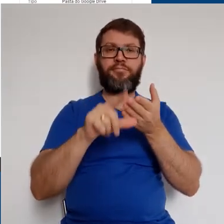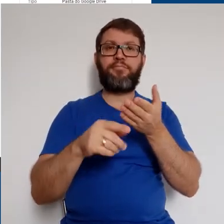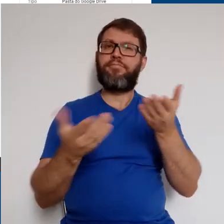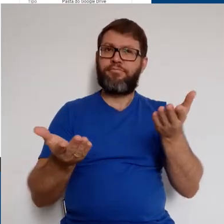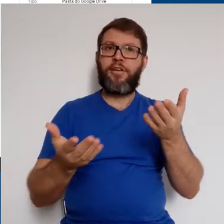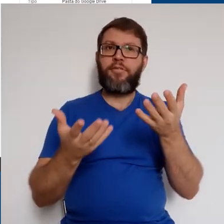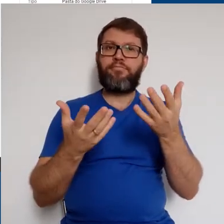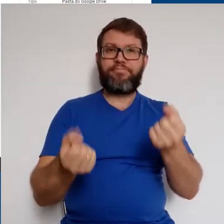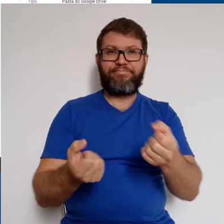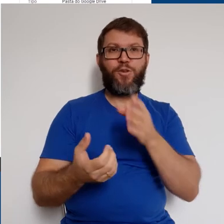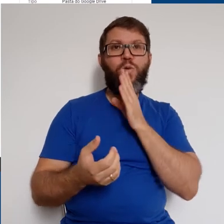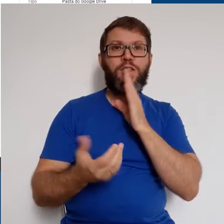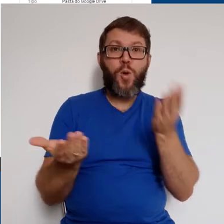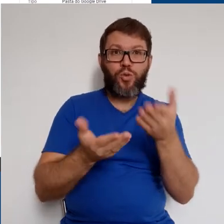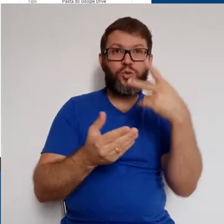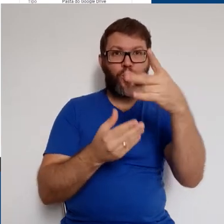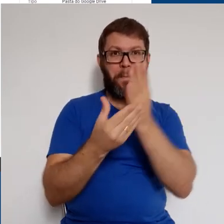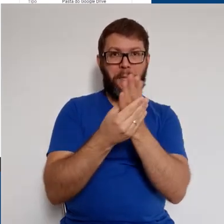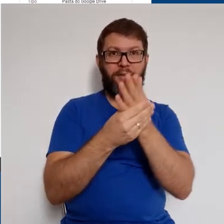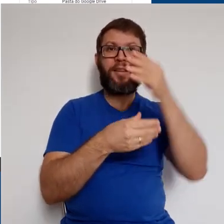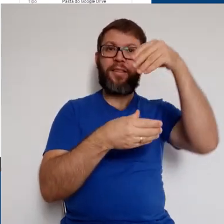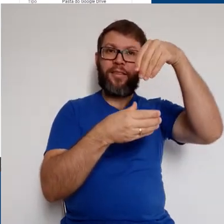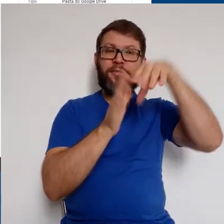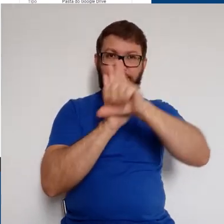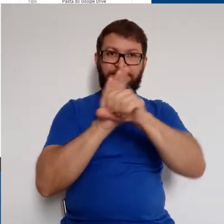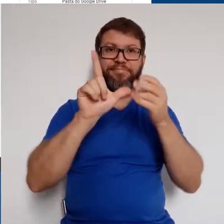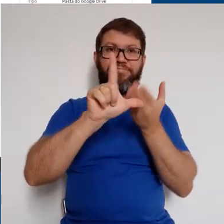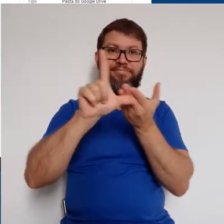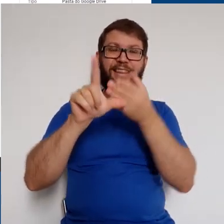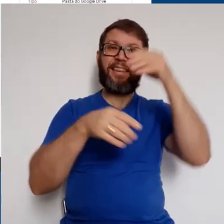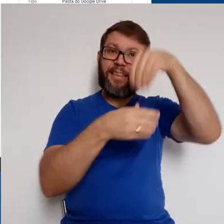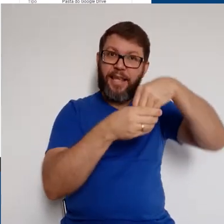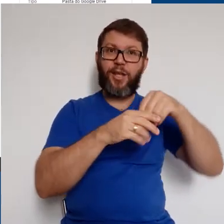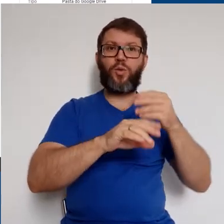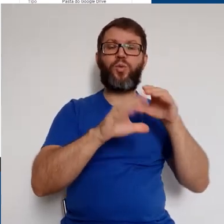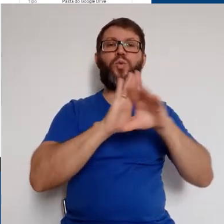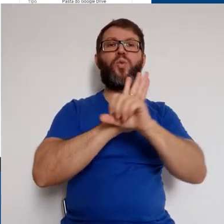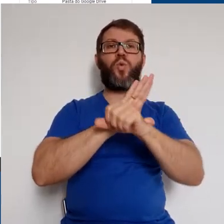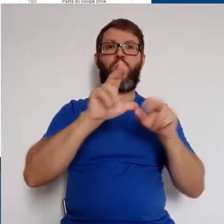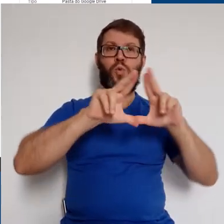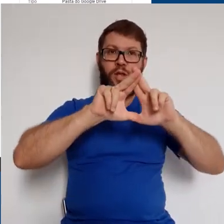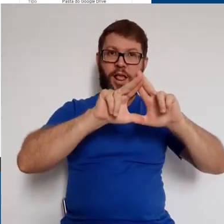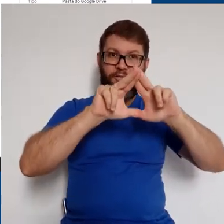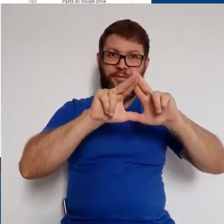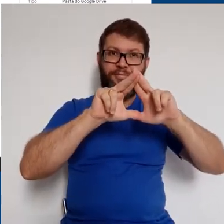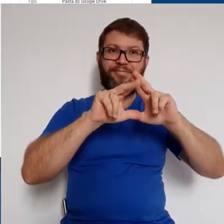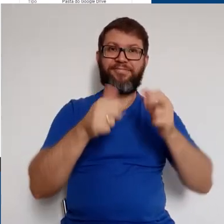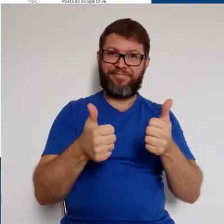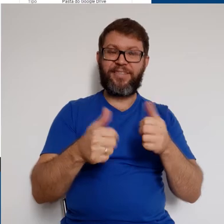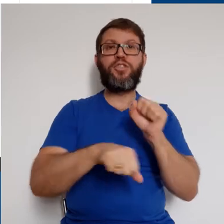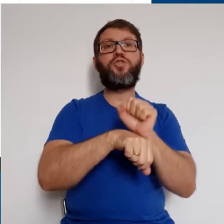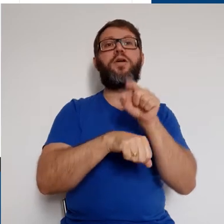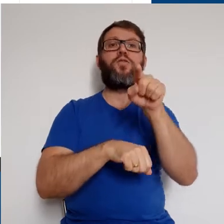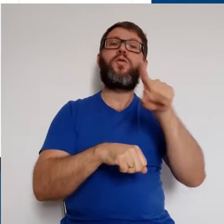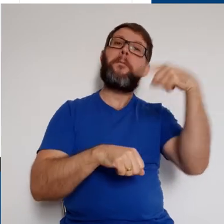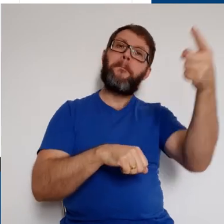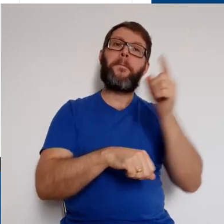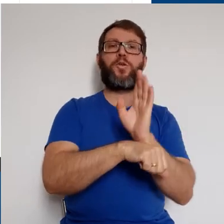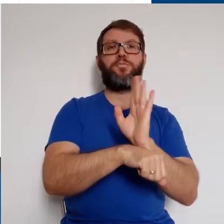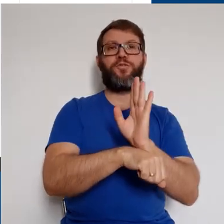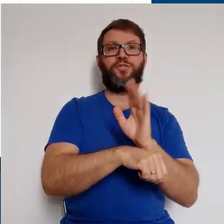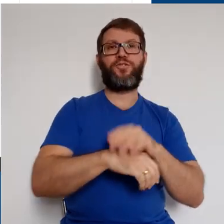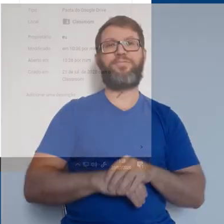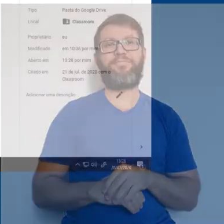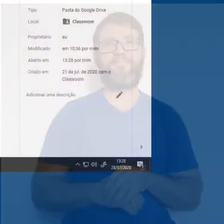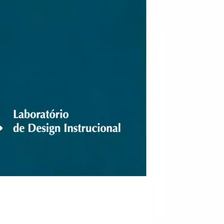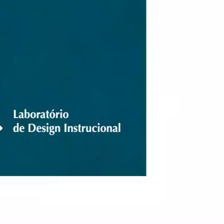você começa a utilizar a plataforma. Que tal conhecer hoje as suas pastas do Classroom dentro do seu Google Drive? Te espero